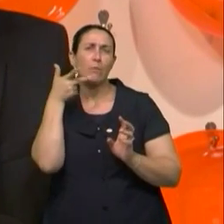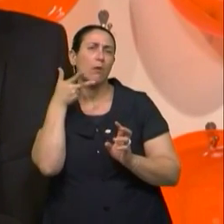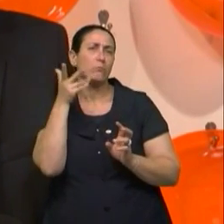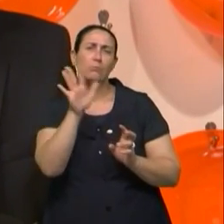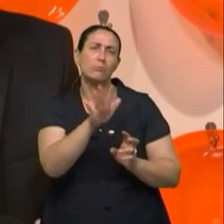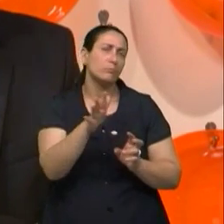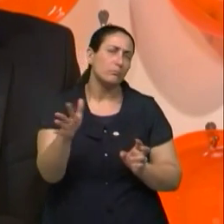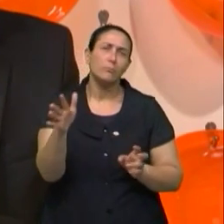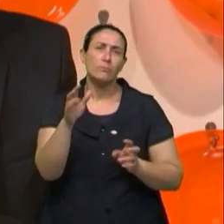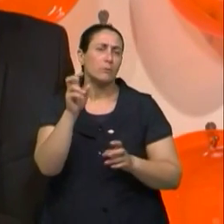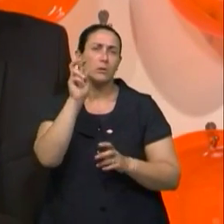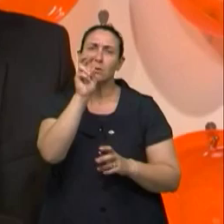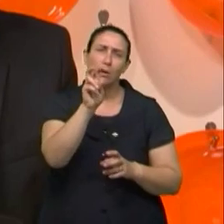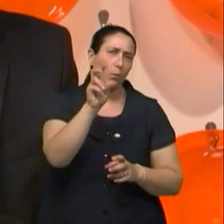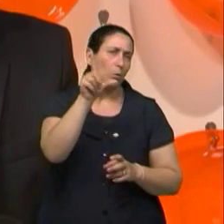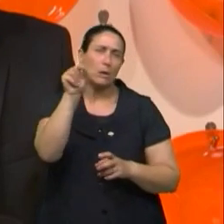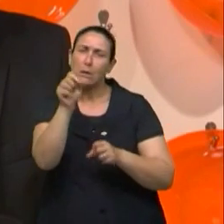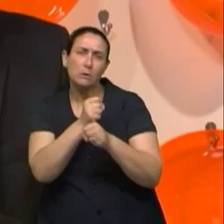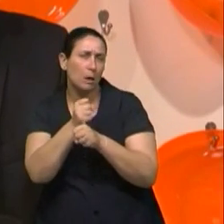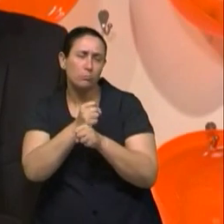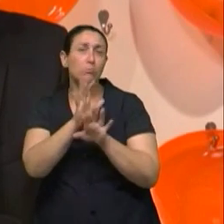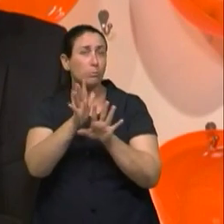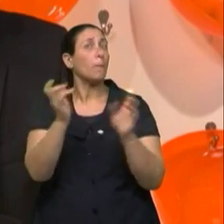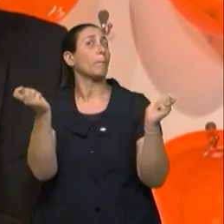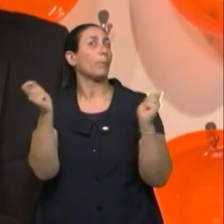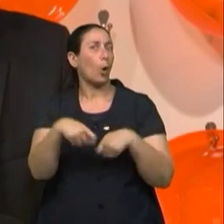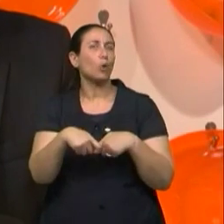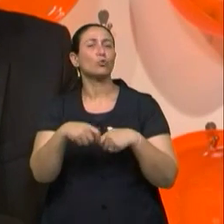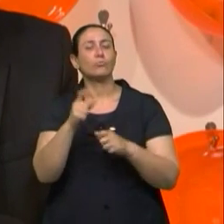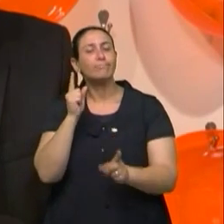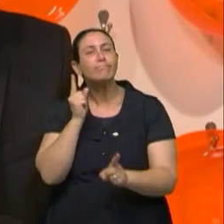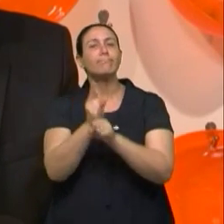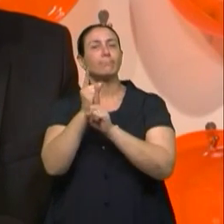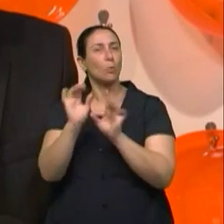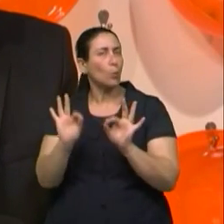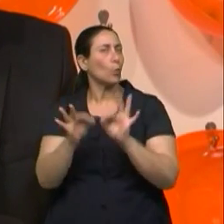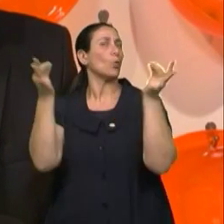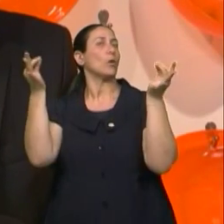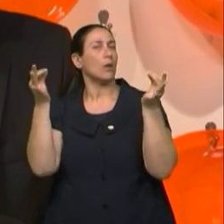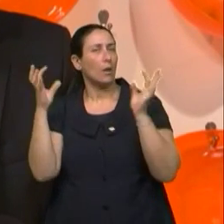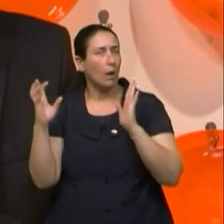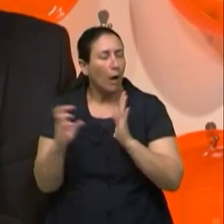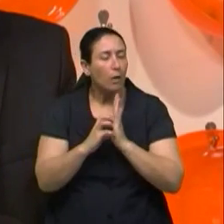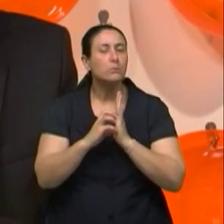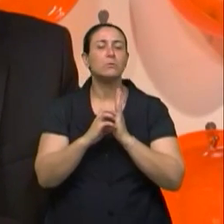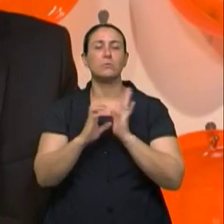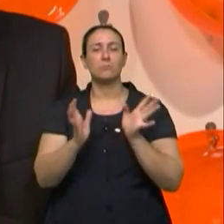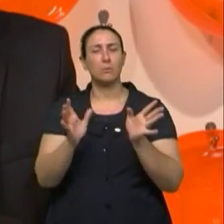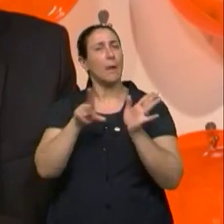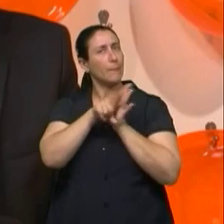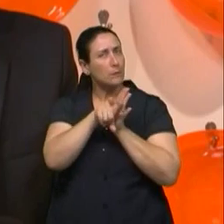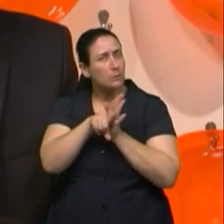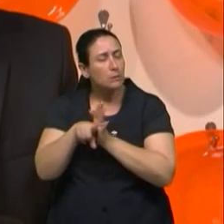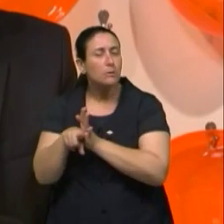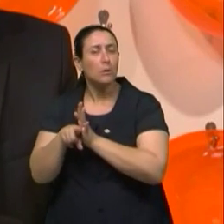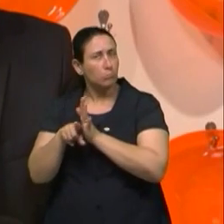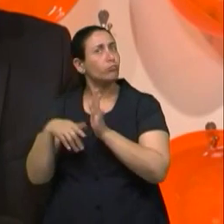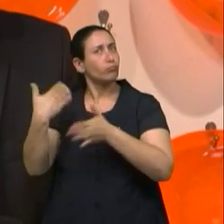de entre 5, 10 anos, a gente já possa ter cura da doença, né? As pesquisas estão